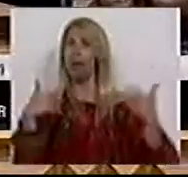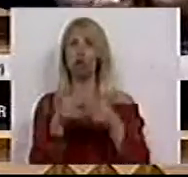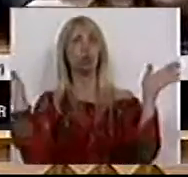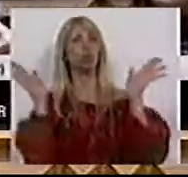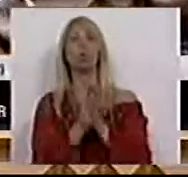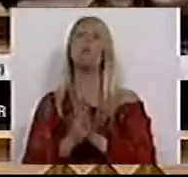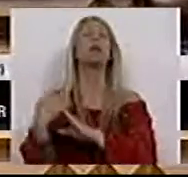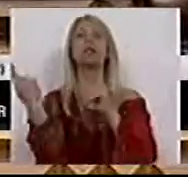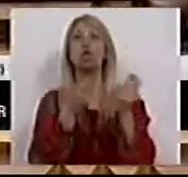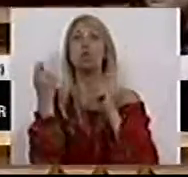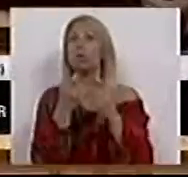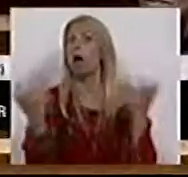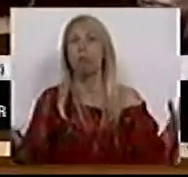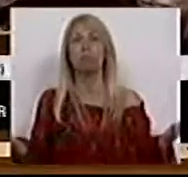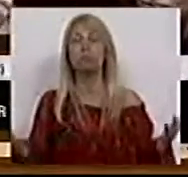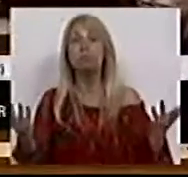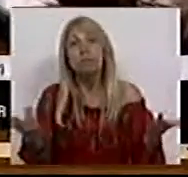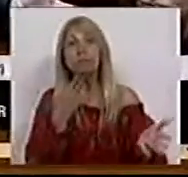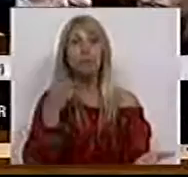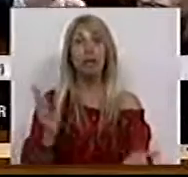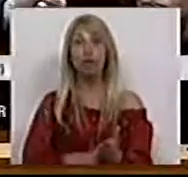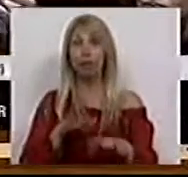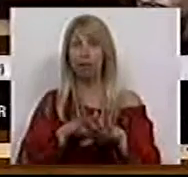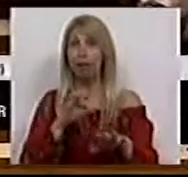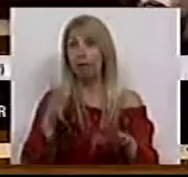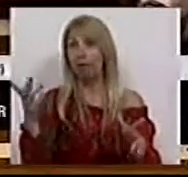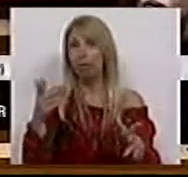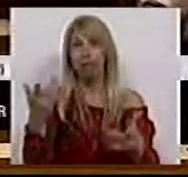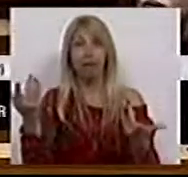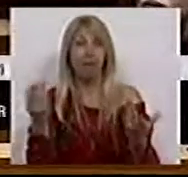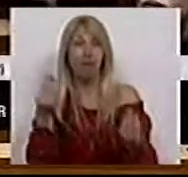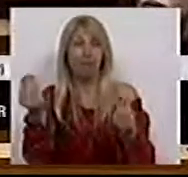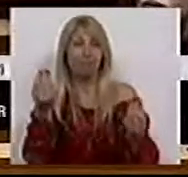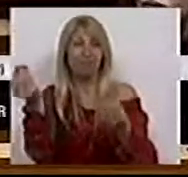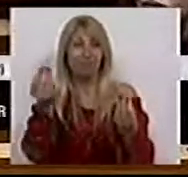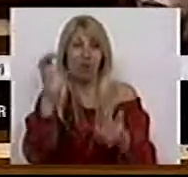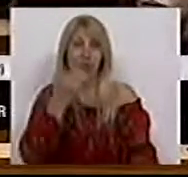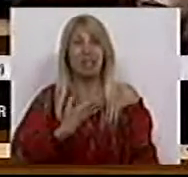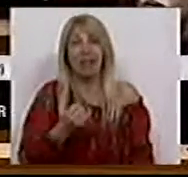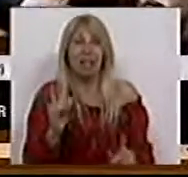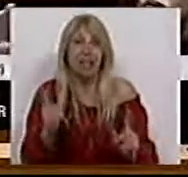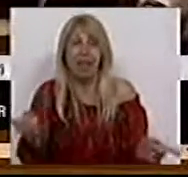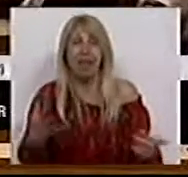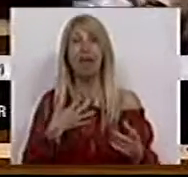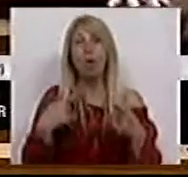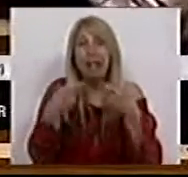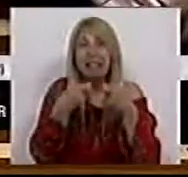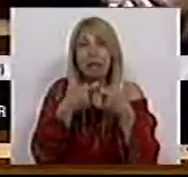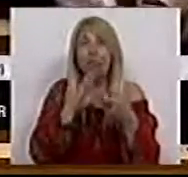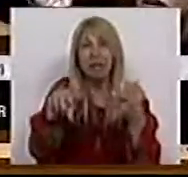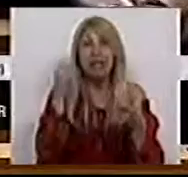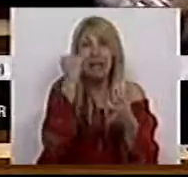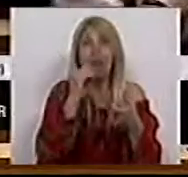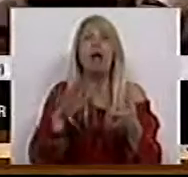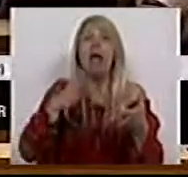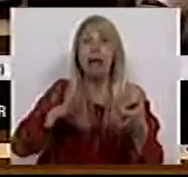discussões e debates, mas na verdade a inconsequência do CDS é esta, não tem nem sequer um nome para um tipo de crime quer propor, que aliás já está